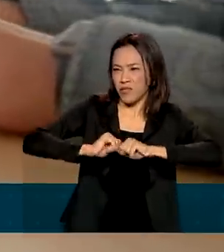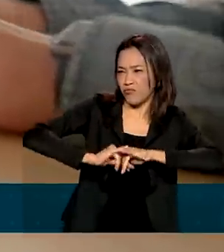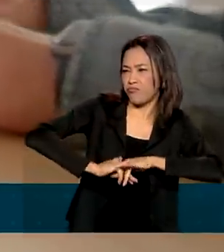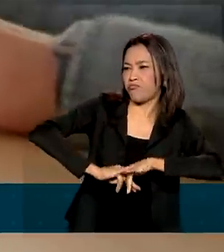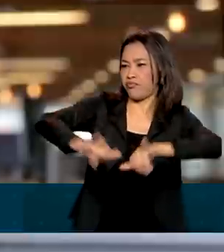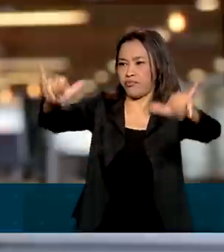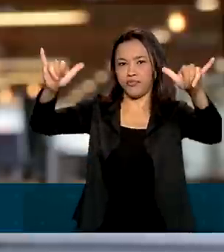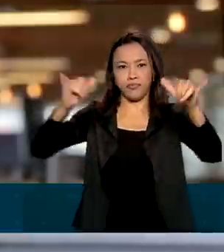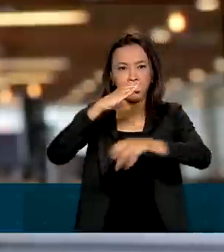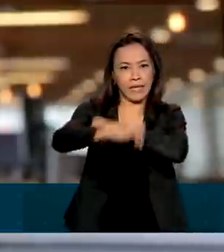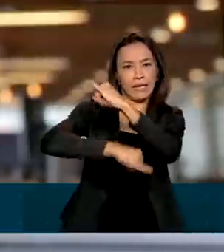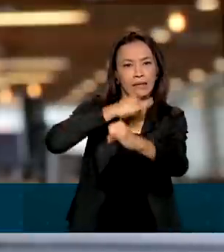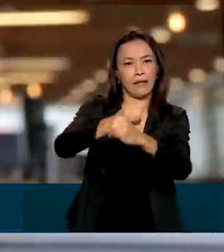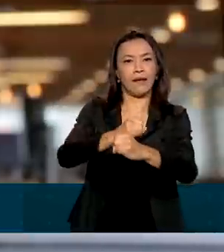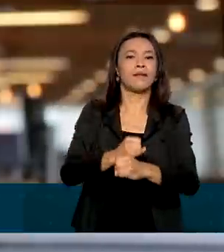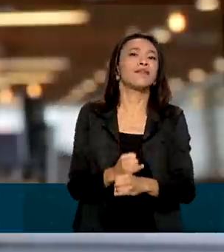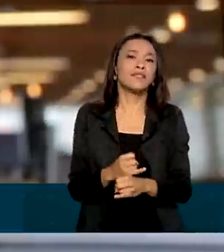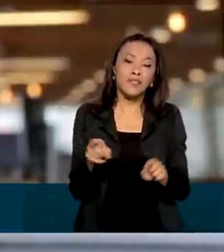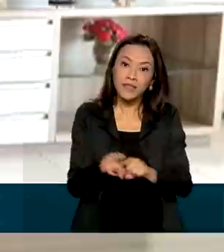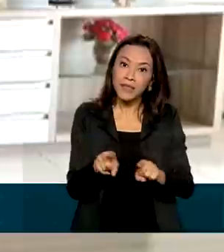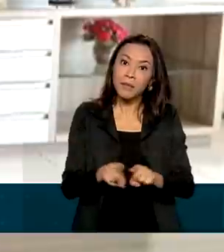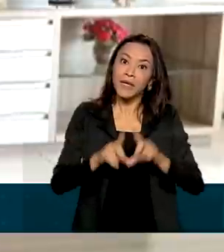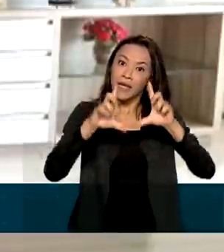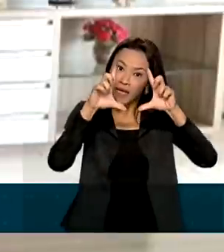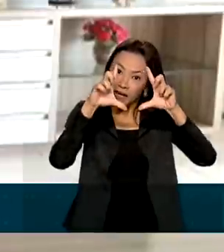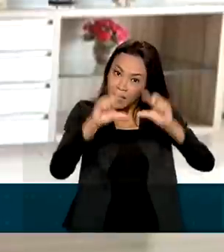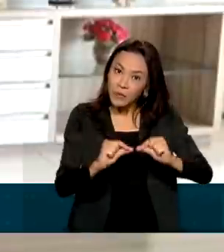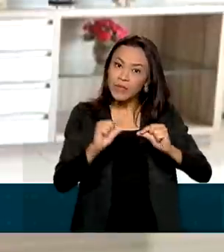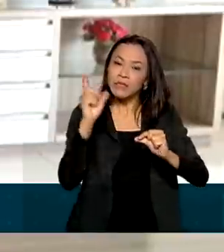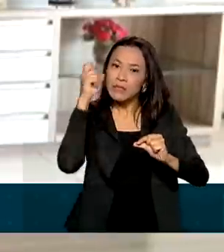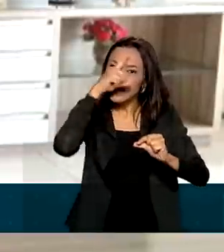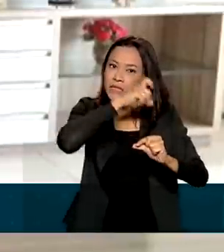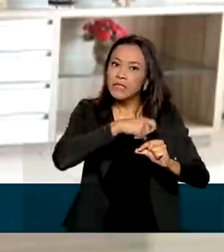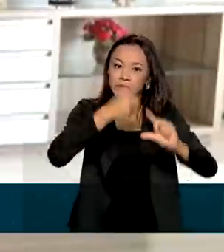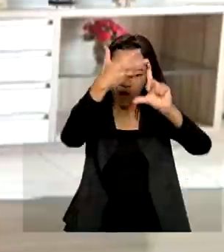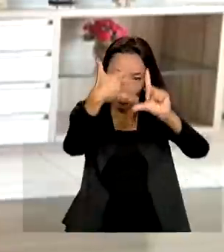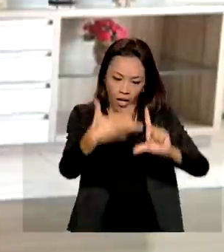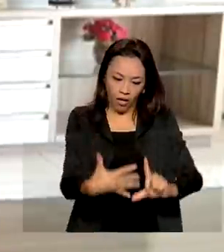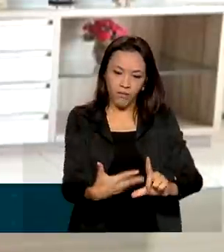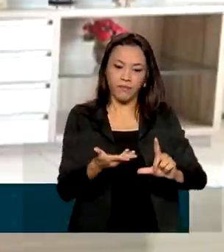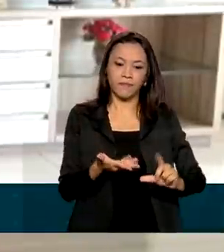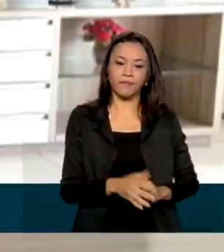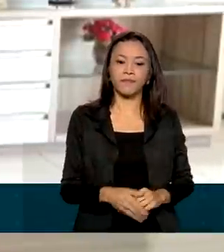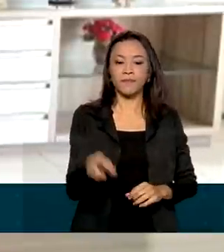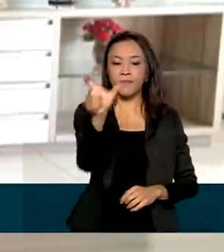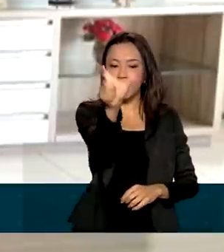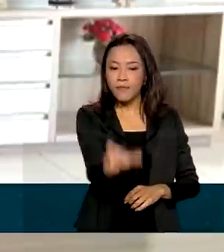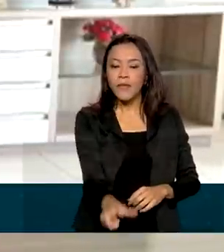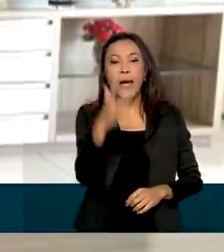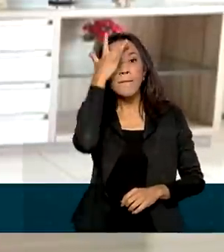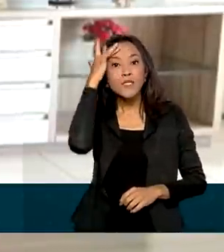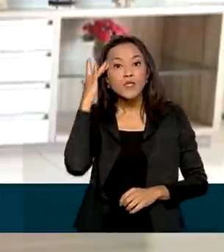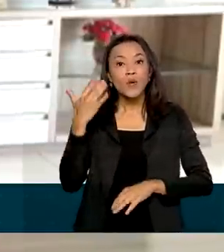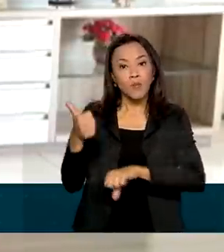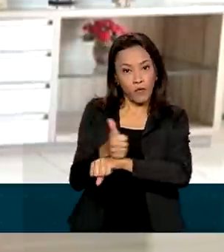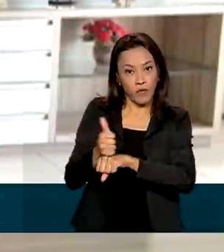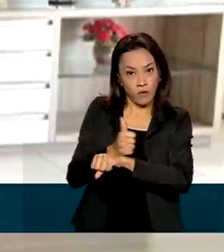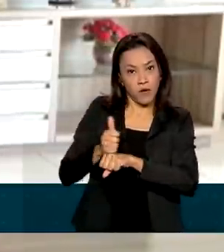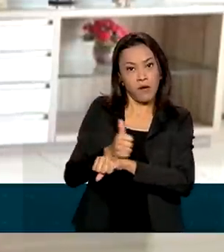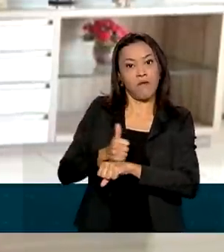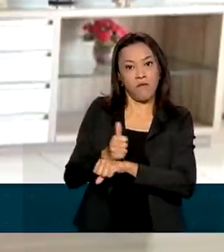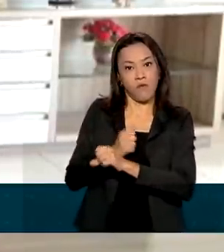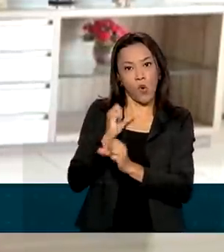da internet e a simplificação dos sites. O empresário, ele ou o cotador, meramente entra no portal